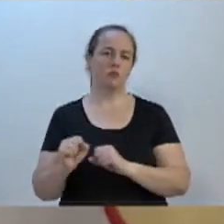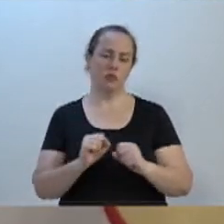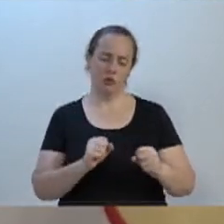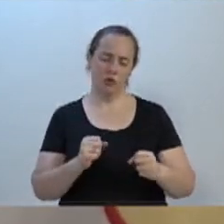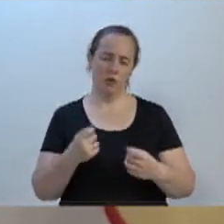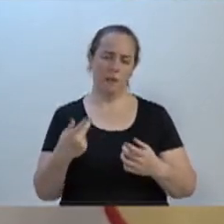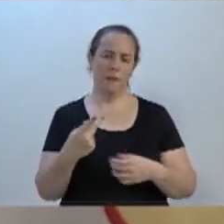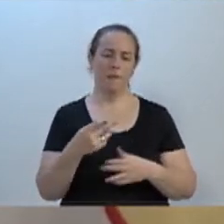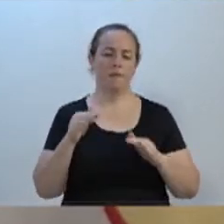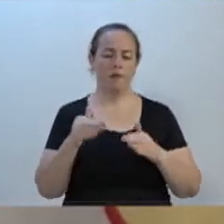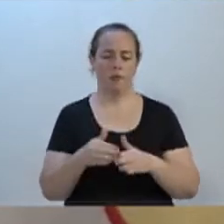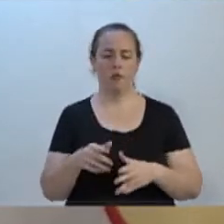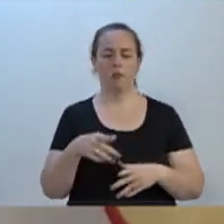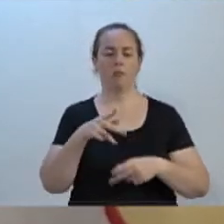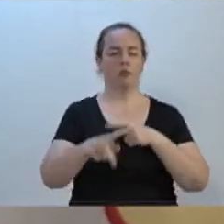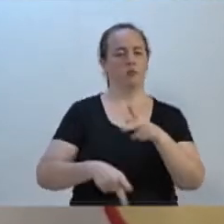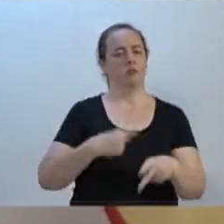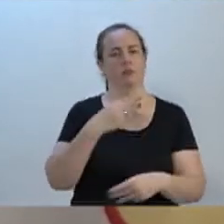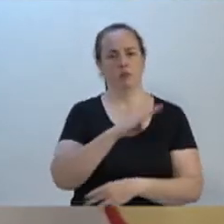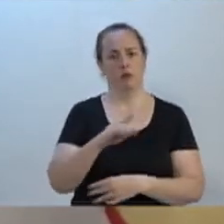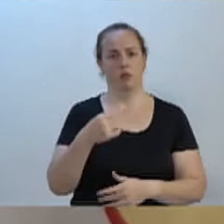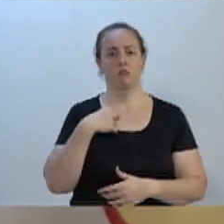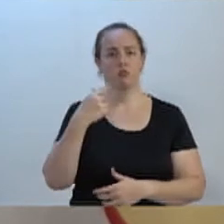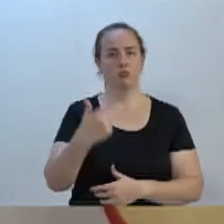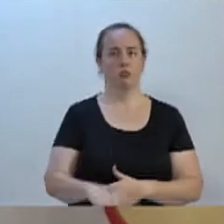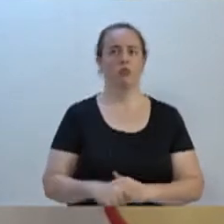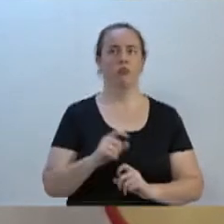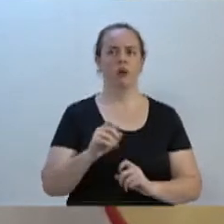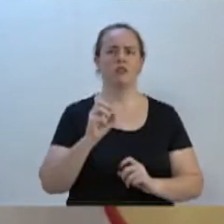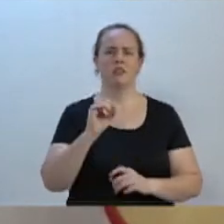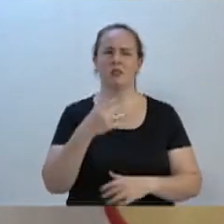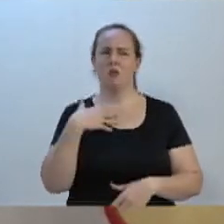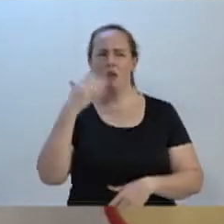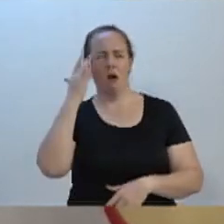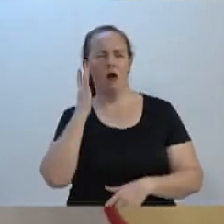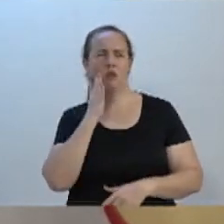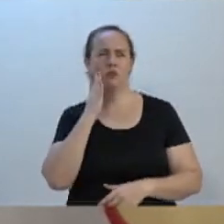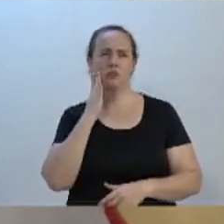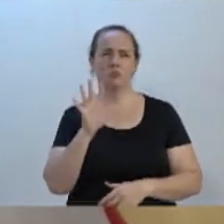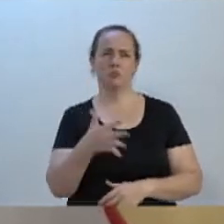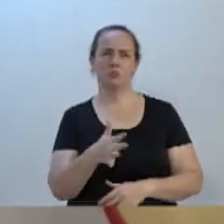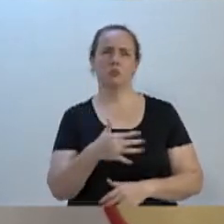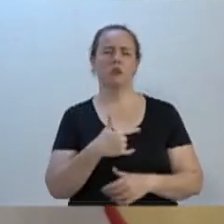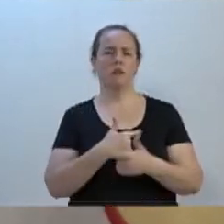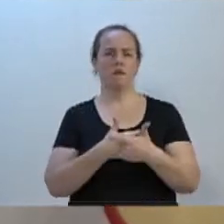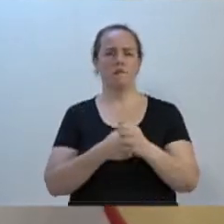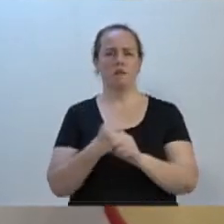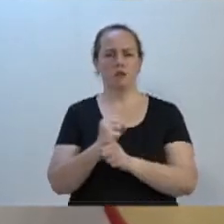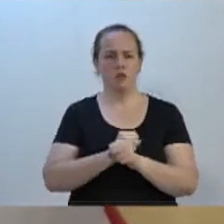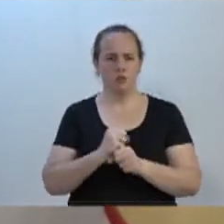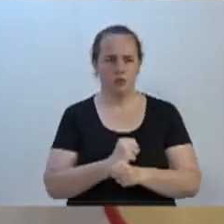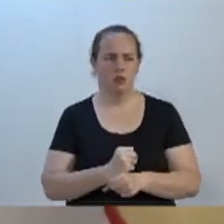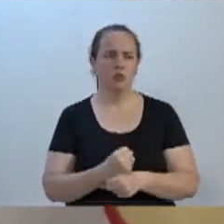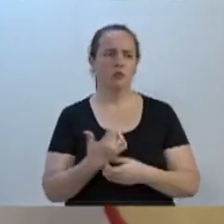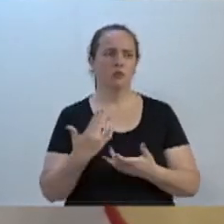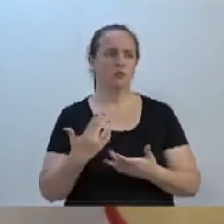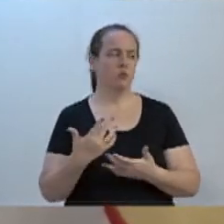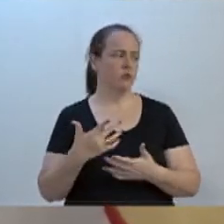população de Blumenau, que eu repito, ficou, se não estou equivocado, por cerca de 20 anos sem